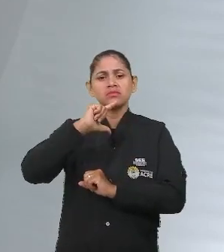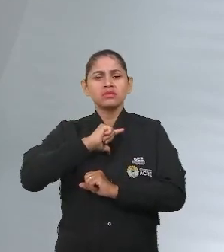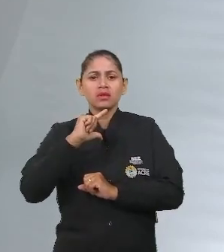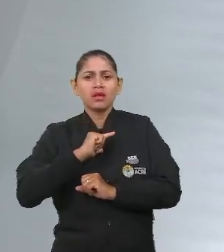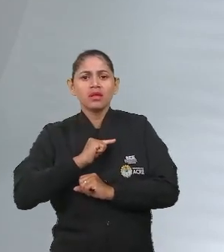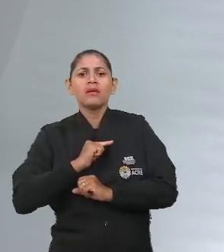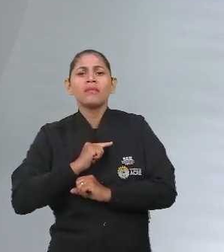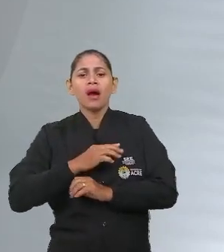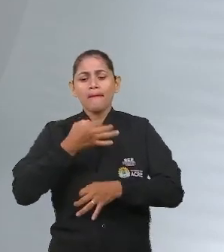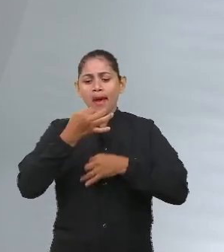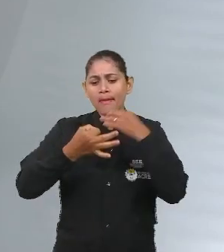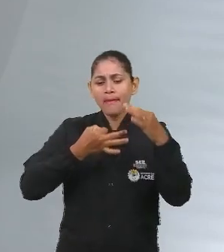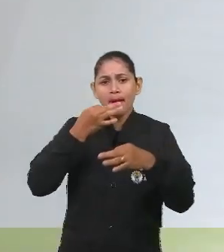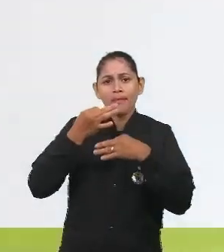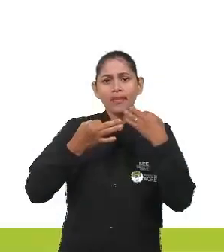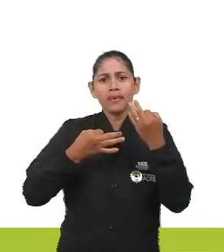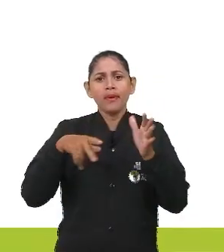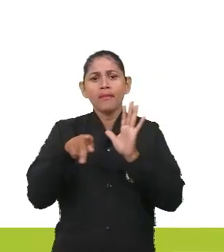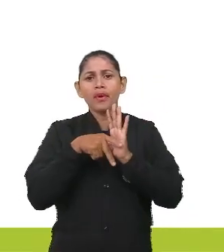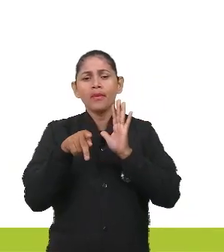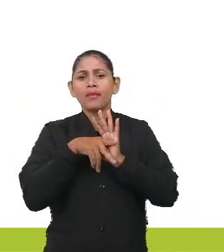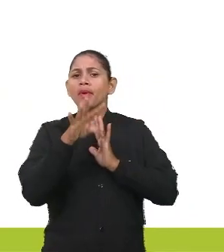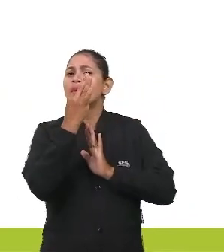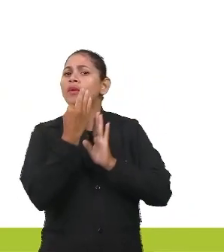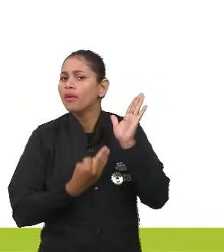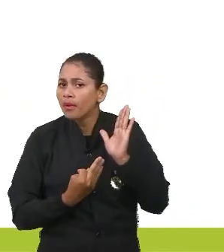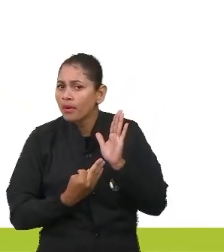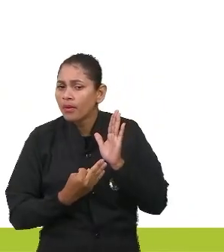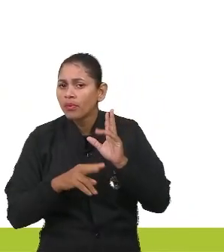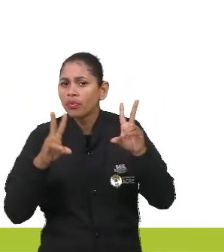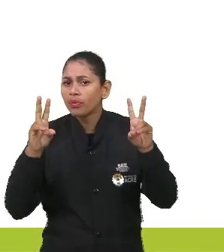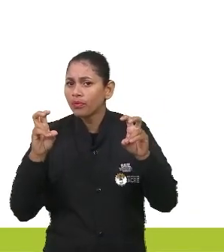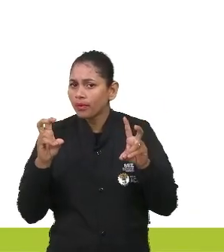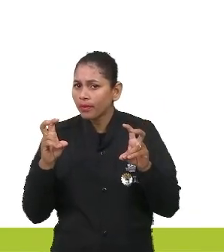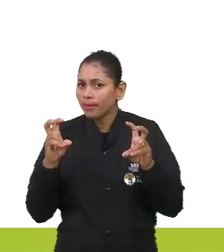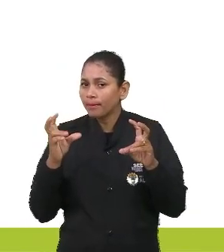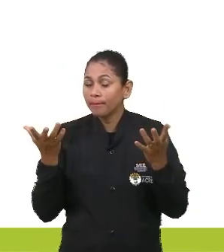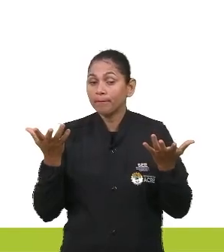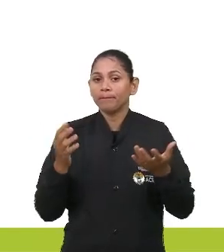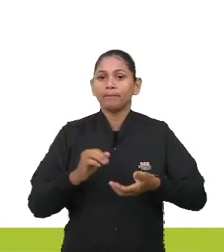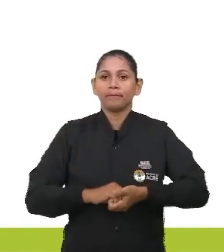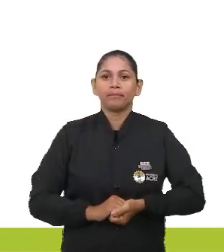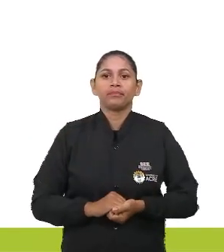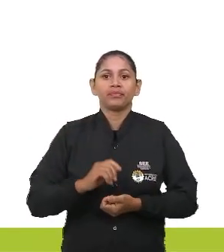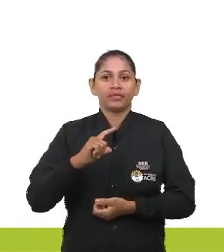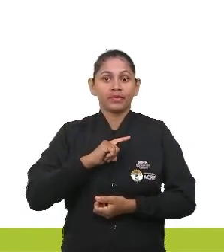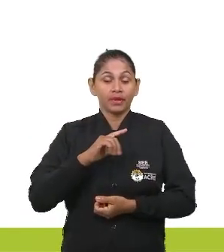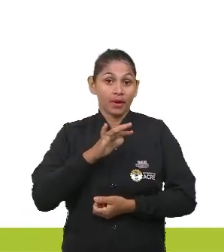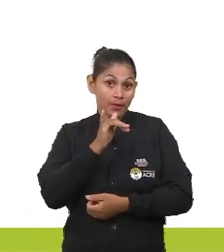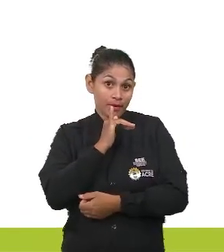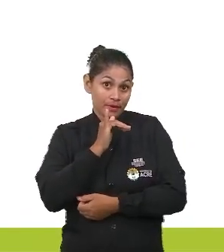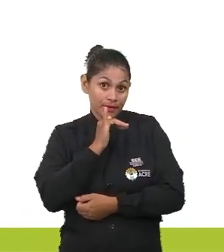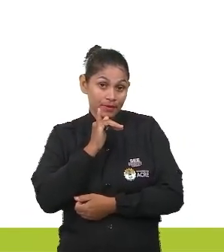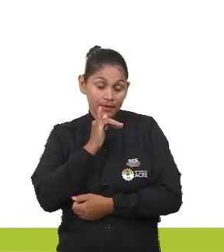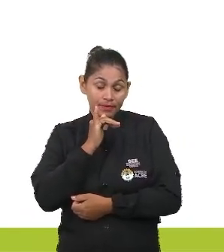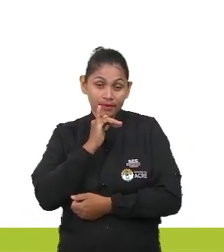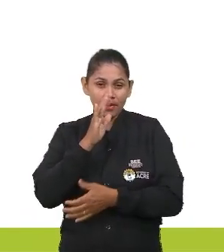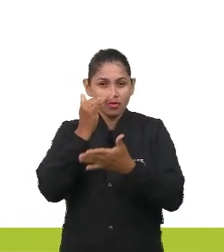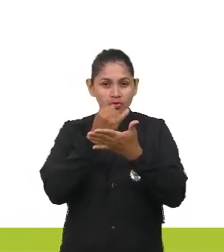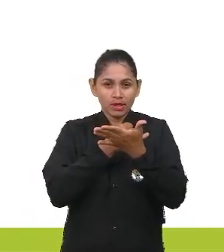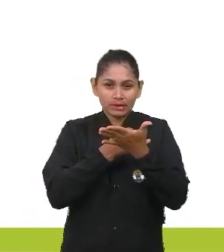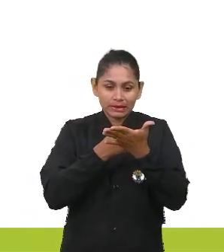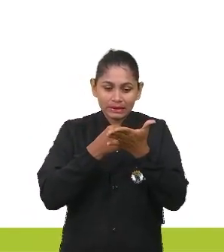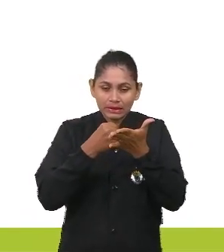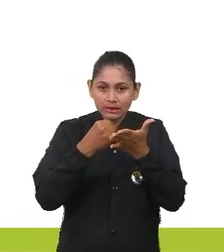sobre esse tema. Vamos lá? Para a gente finalizar a nossa aula eu tenho aqui gente um exemplo de uma introdução